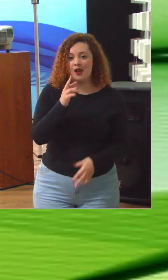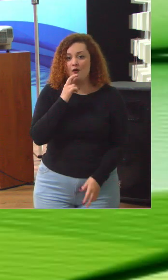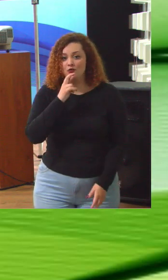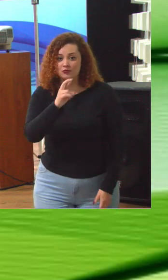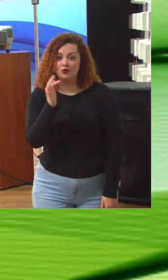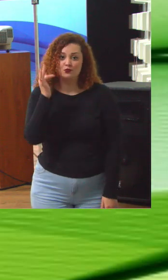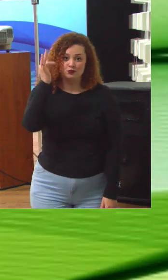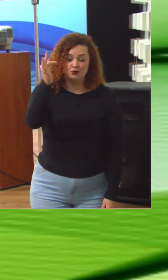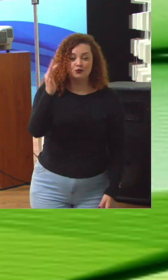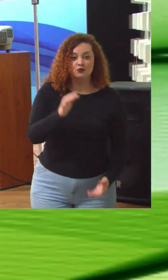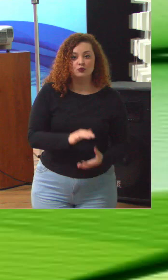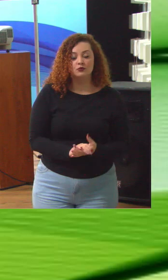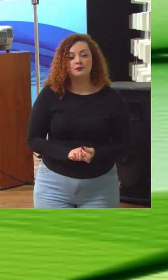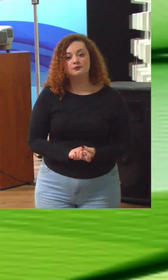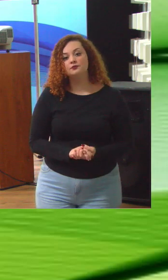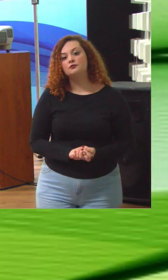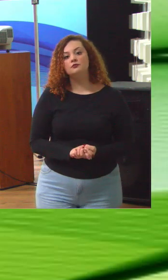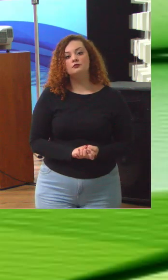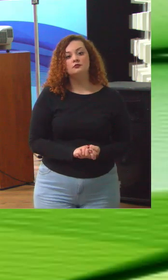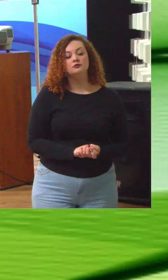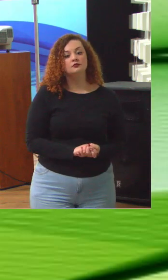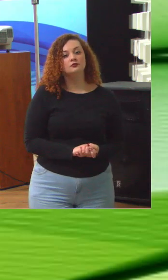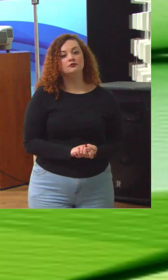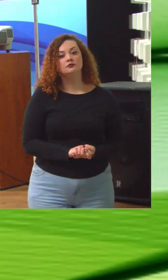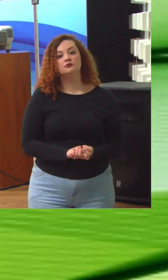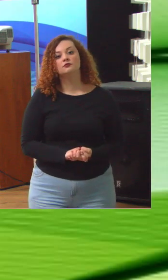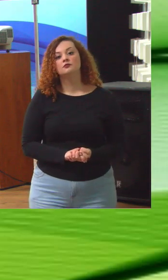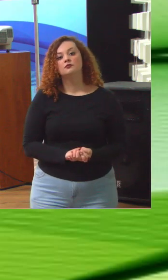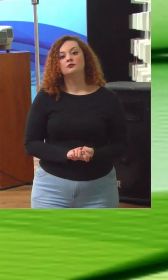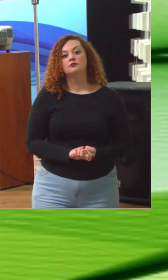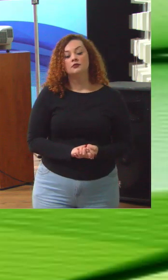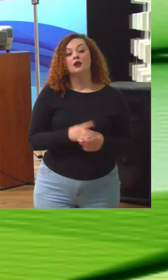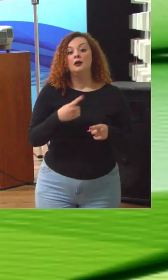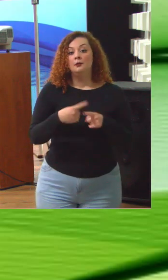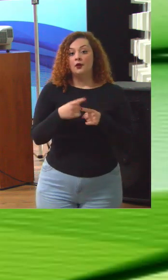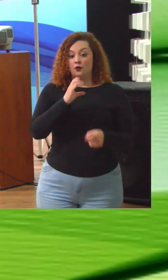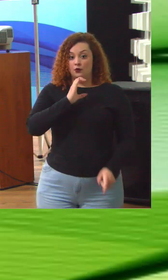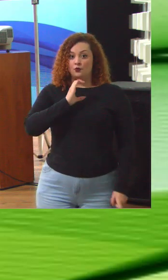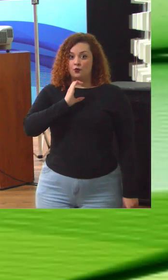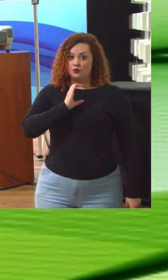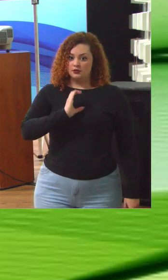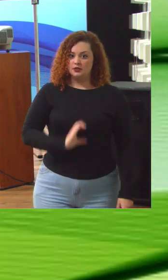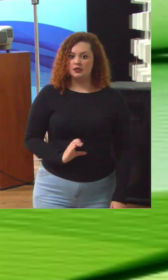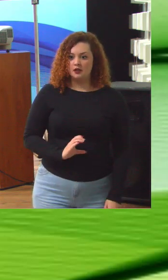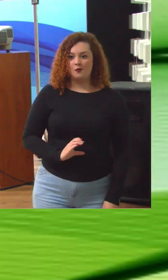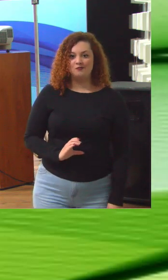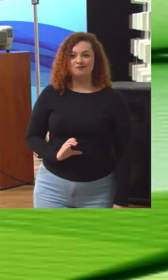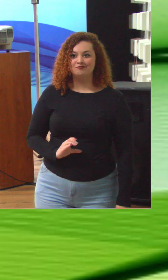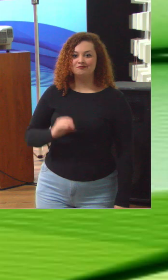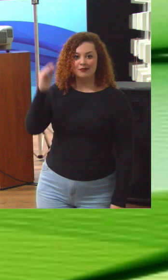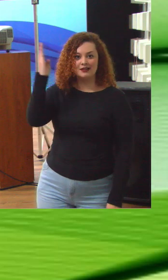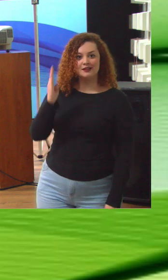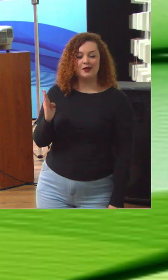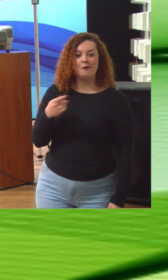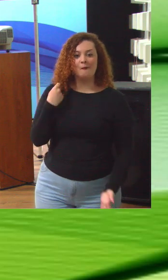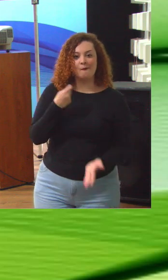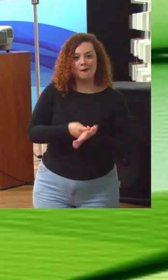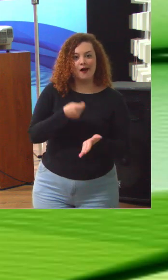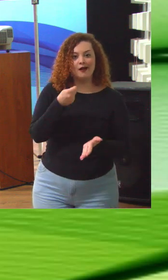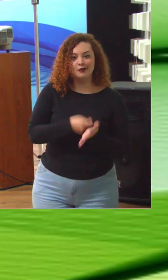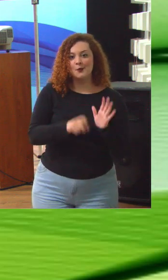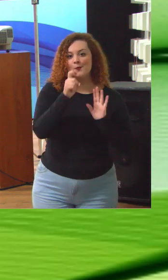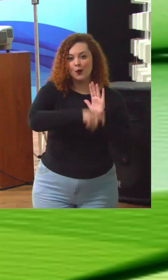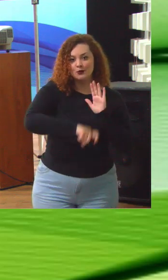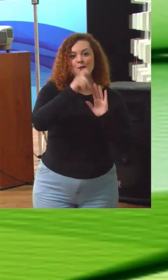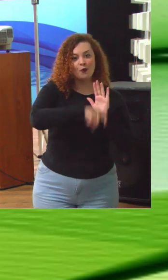pelos quais os cidadãos brasileiros estão pagando o seu suado dinheirinho, que são os impostos. de tal